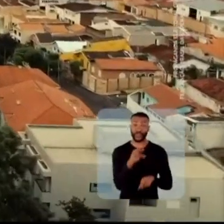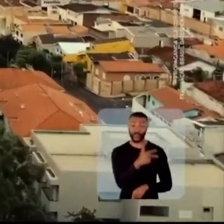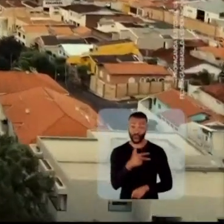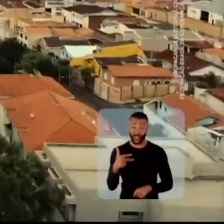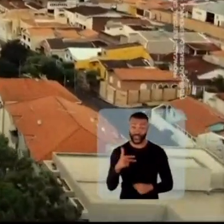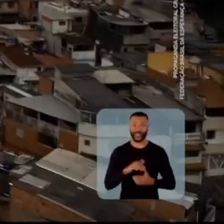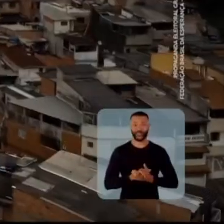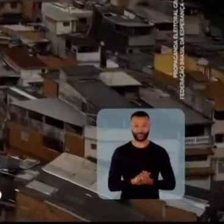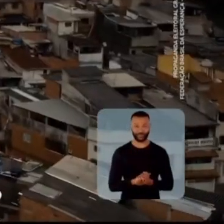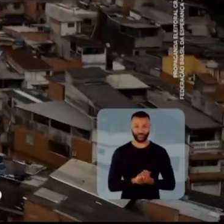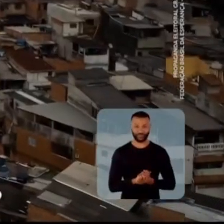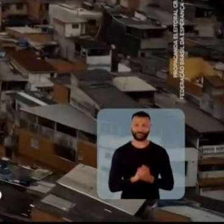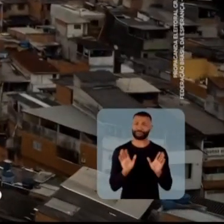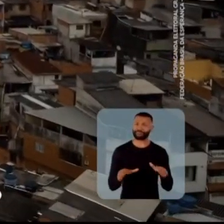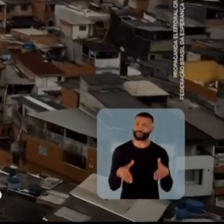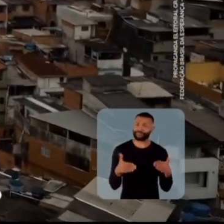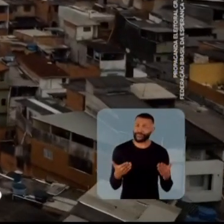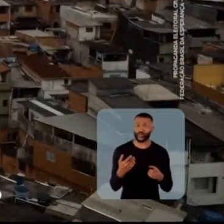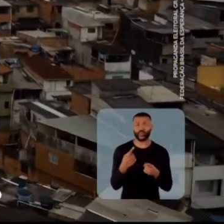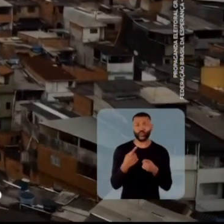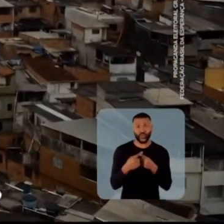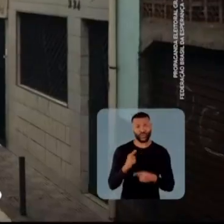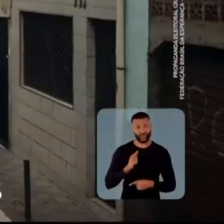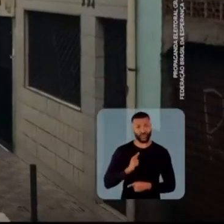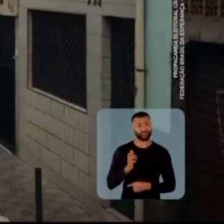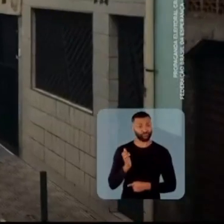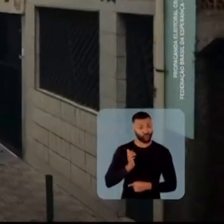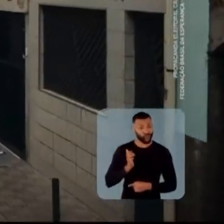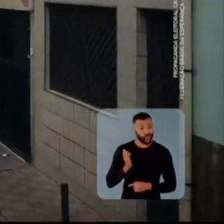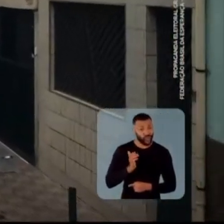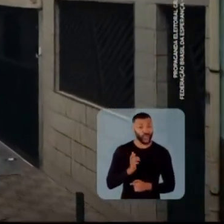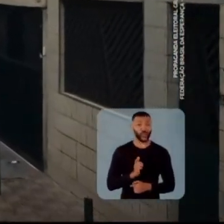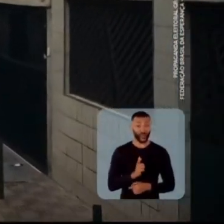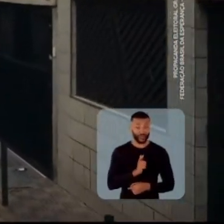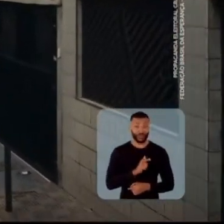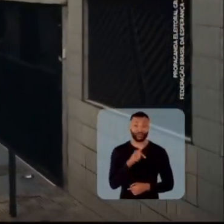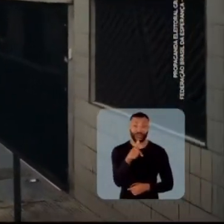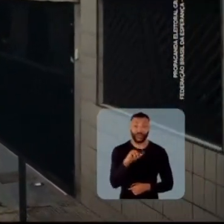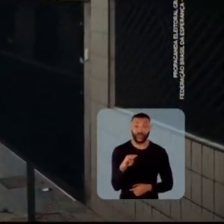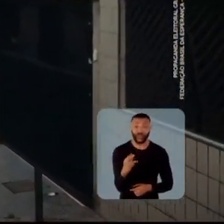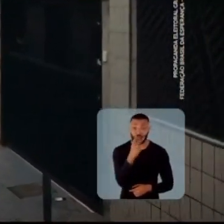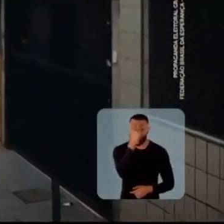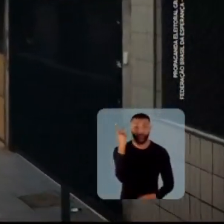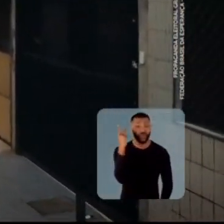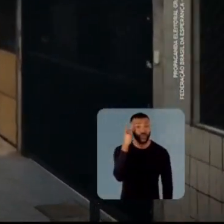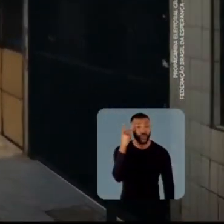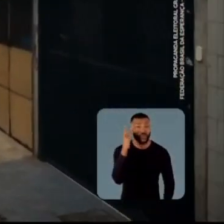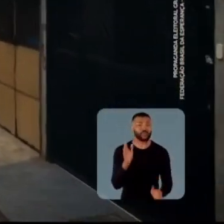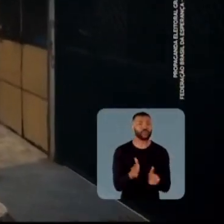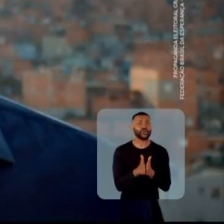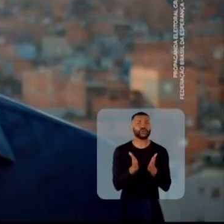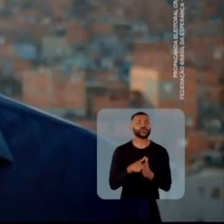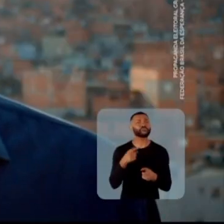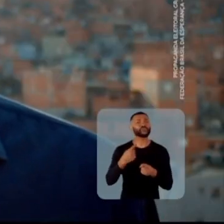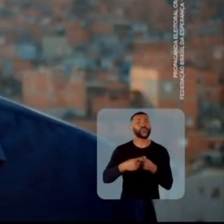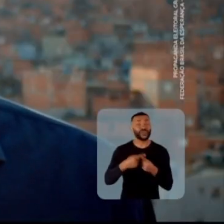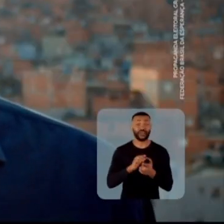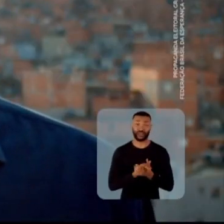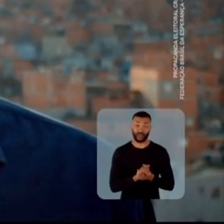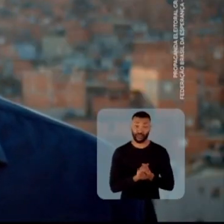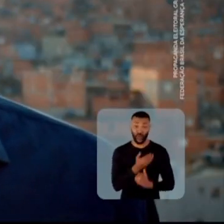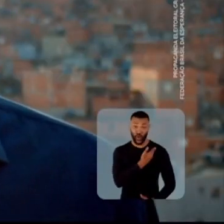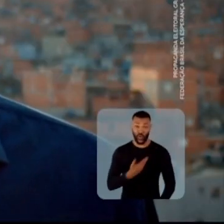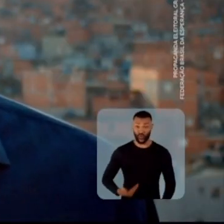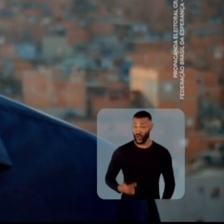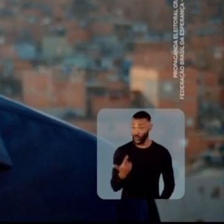Dinamarca. Mas então, por que com tanto dinheiro ainda existem 7 milhões de paulistas na pobreza? Porque falta